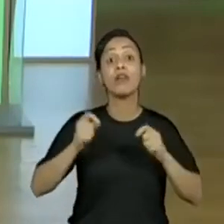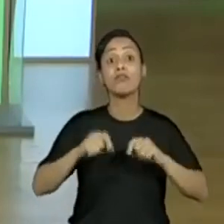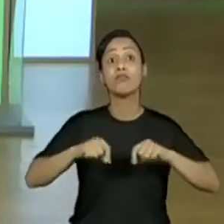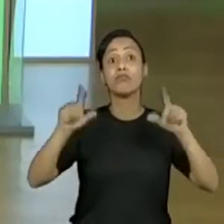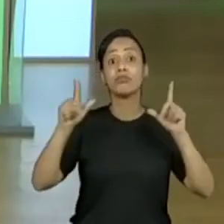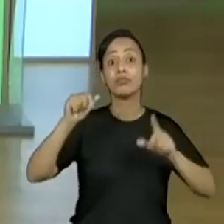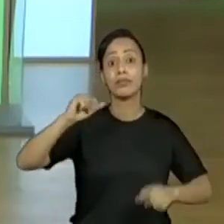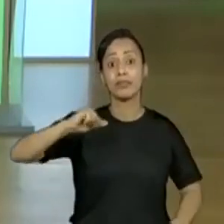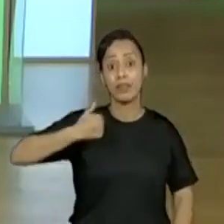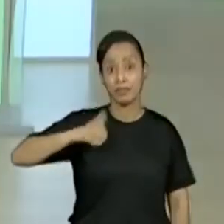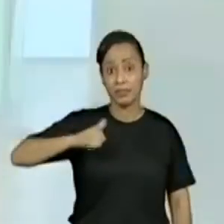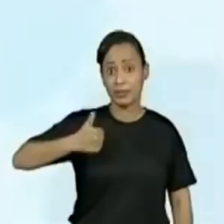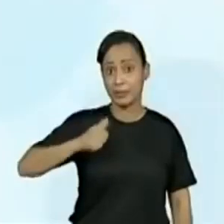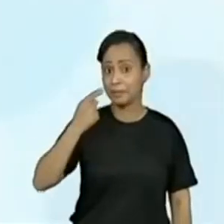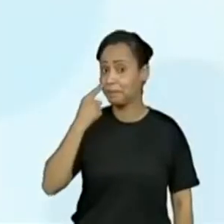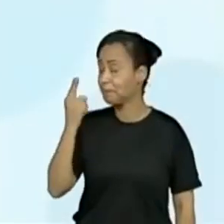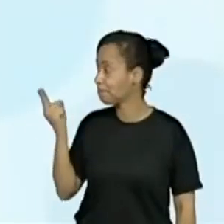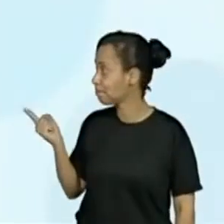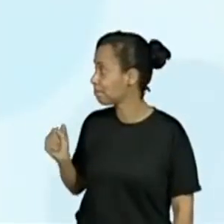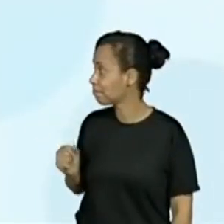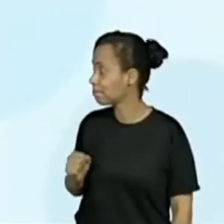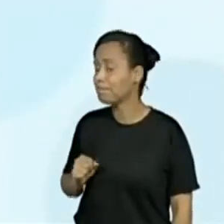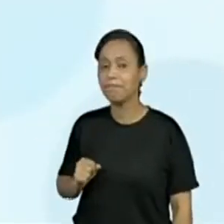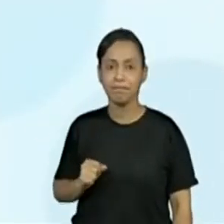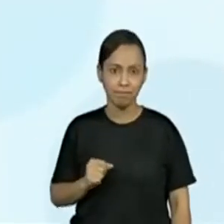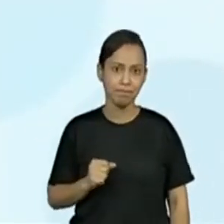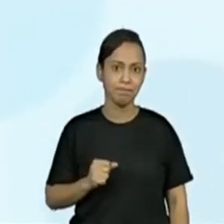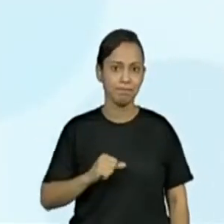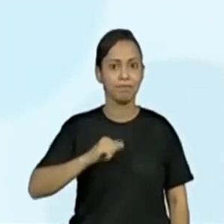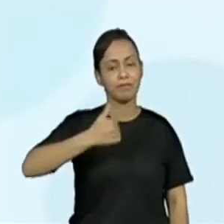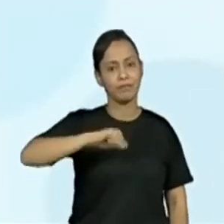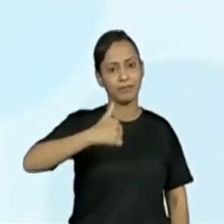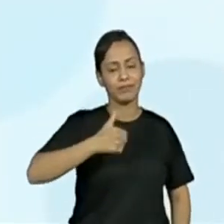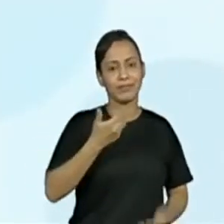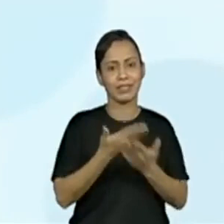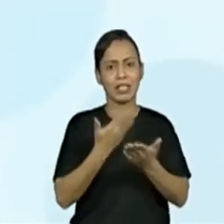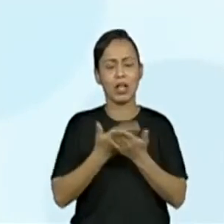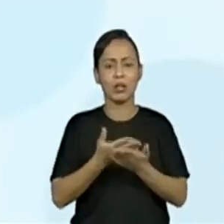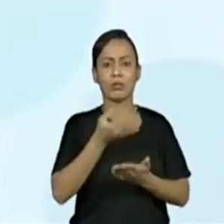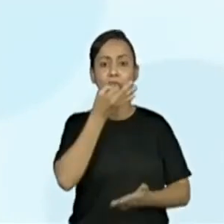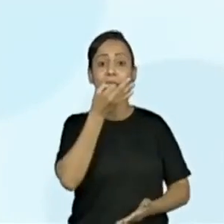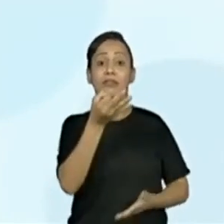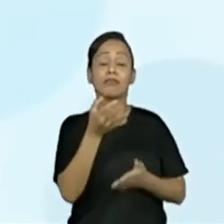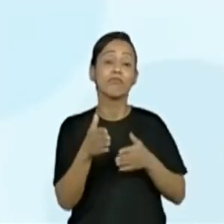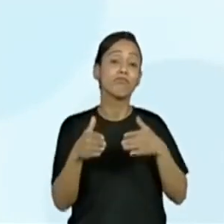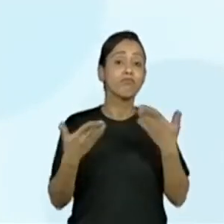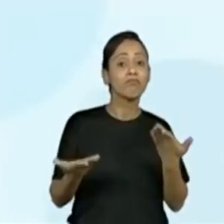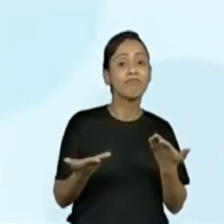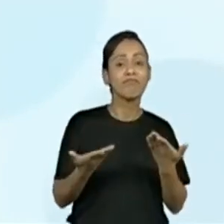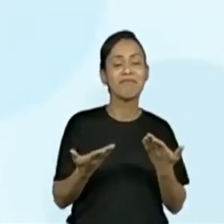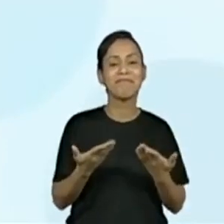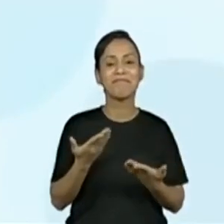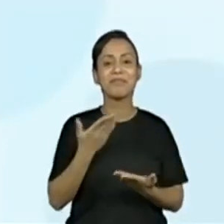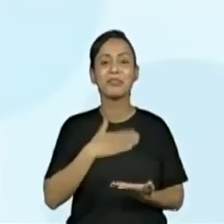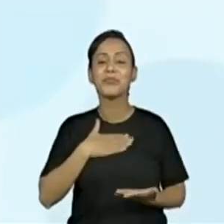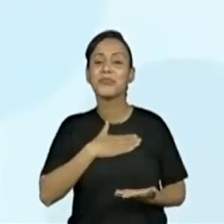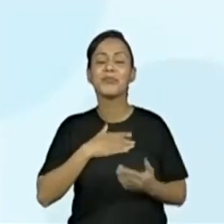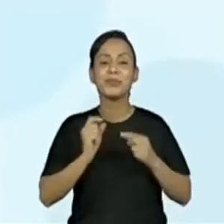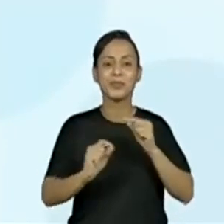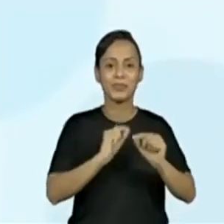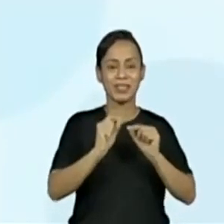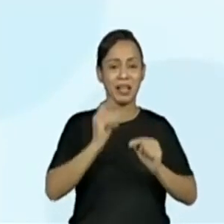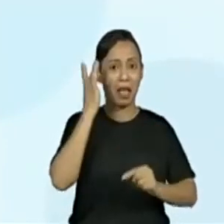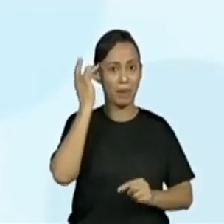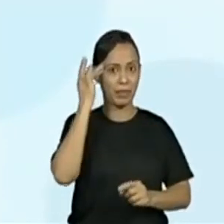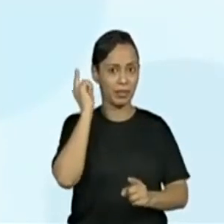professor? Isso, o formulário que já está na tela para a sua avaliação. Então, diga o que você achou dessa aula. Amanhã